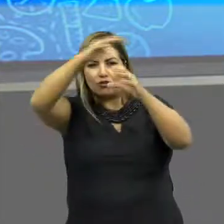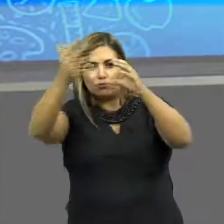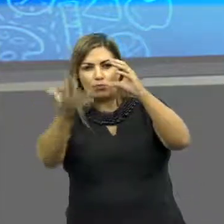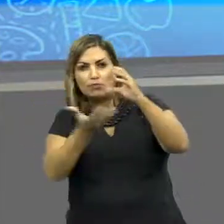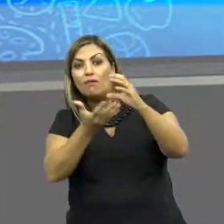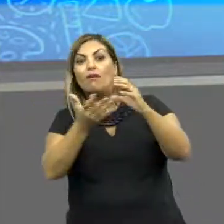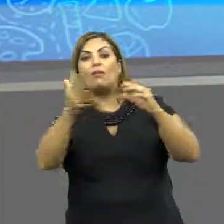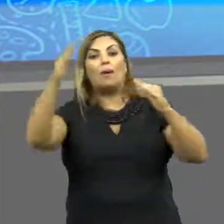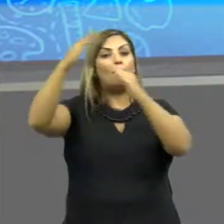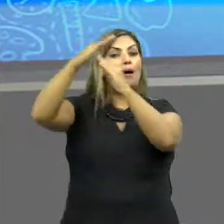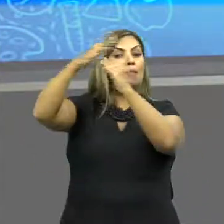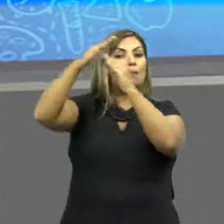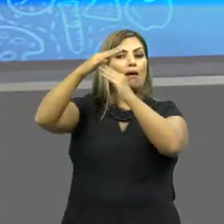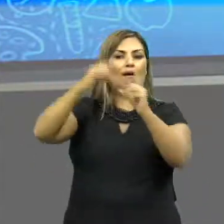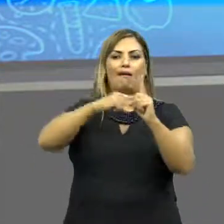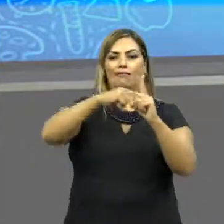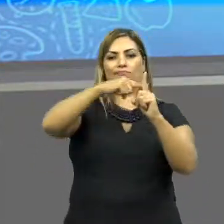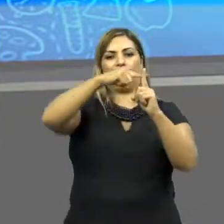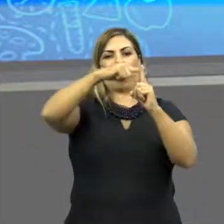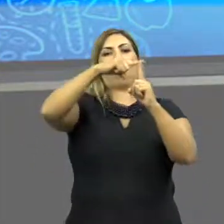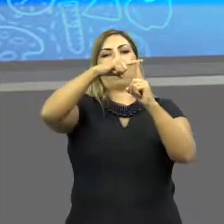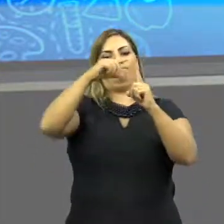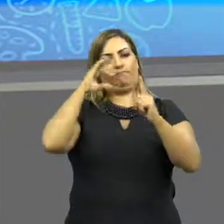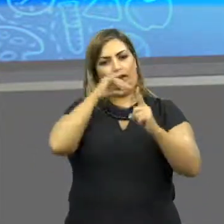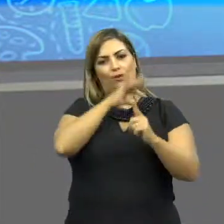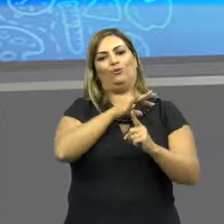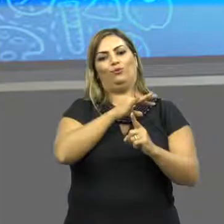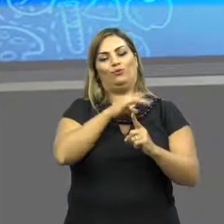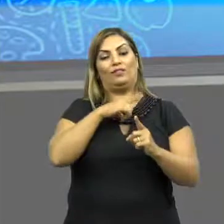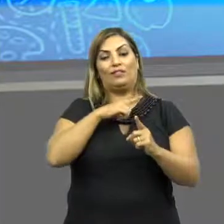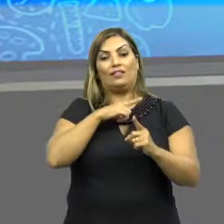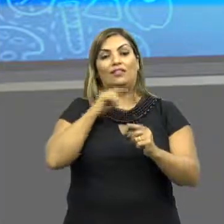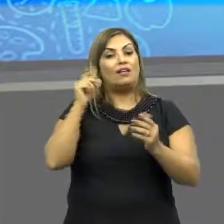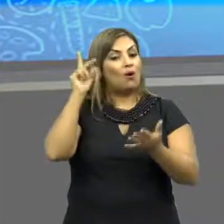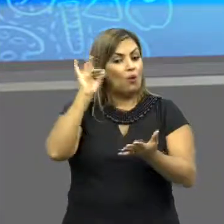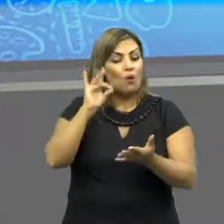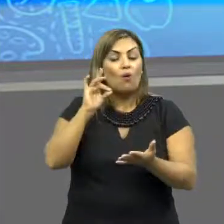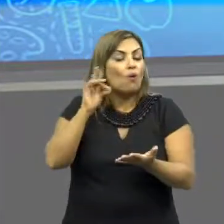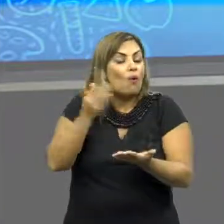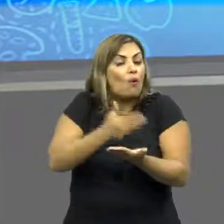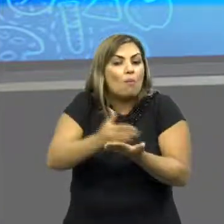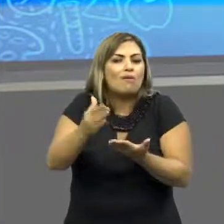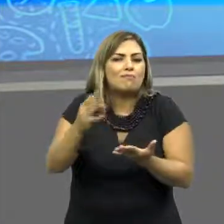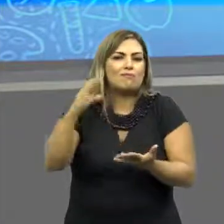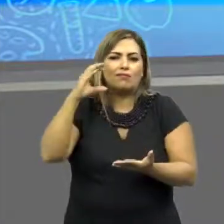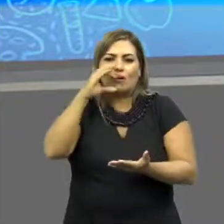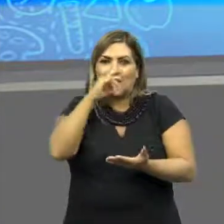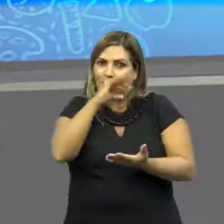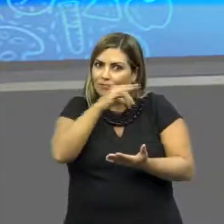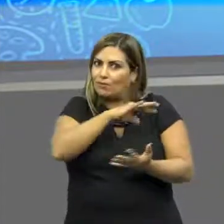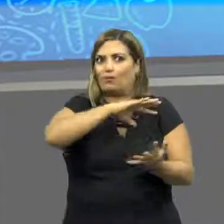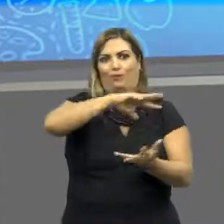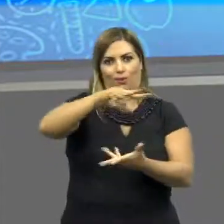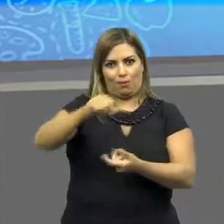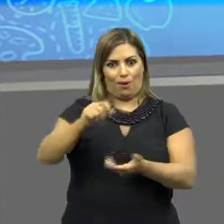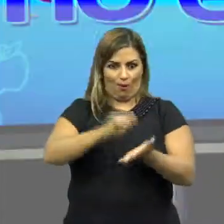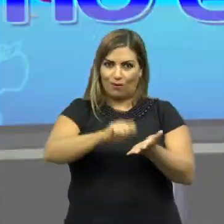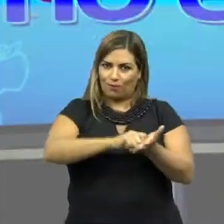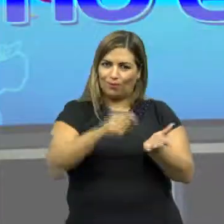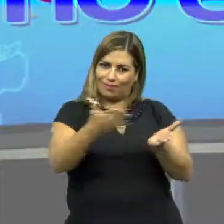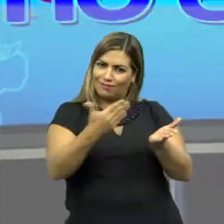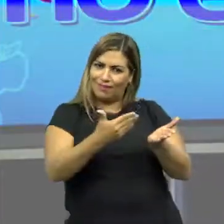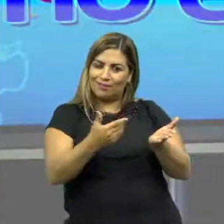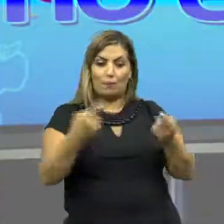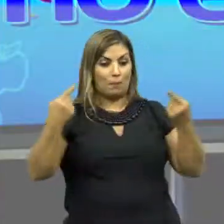sendo resultado do aumento da temperatura. Essa situação dá origem ao aquecimento global. Anota aí no seu caderno.